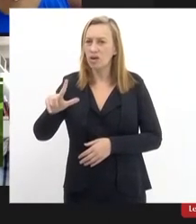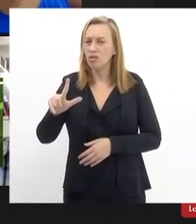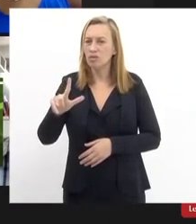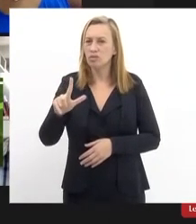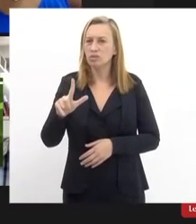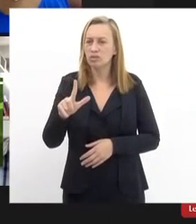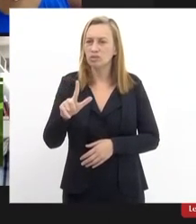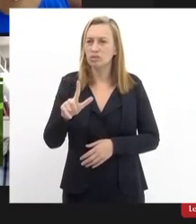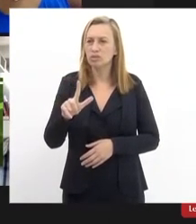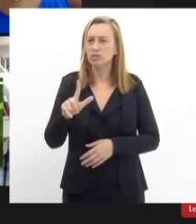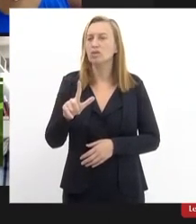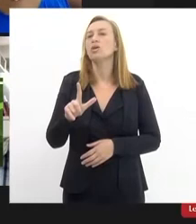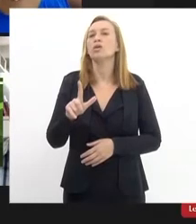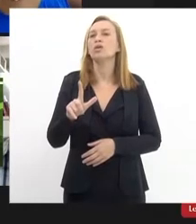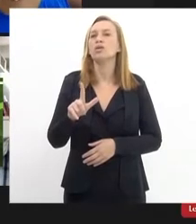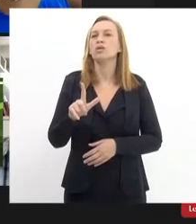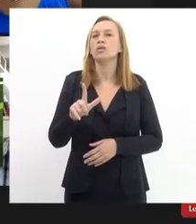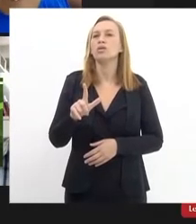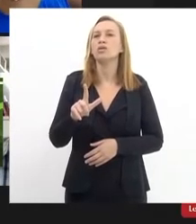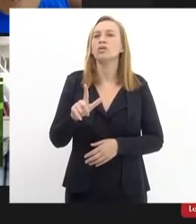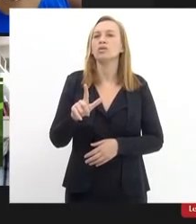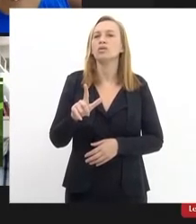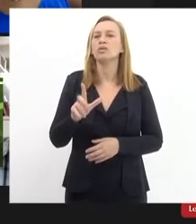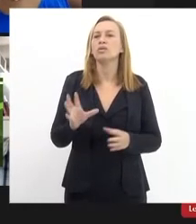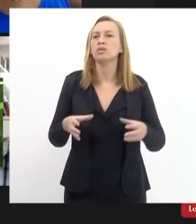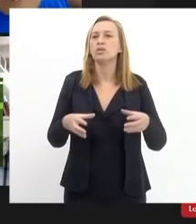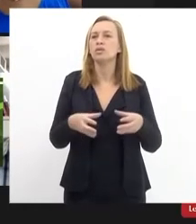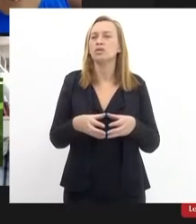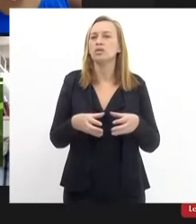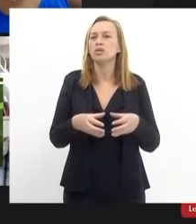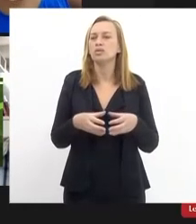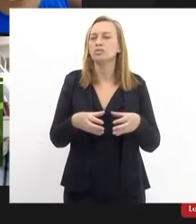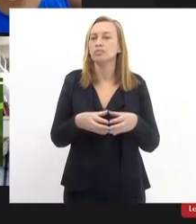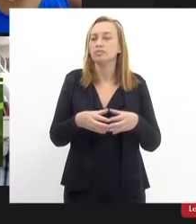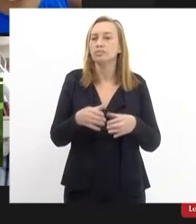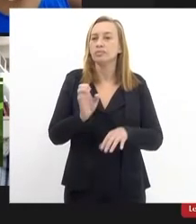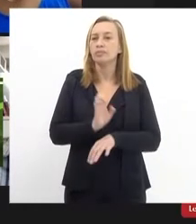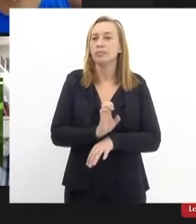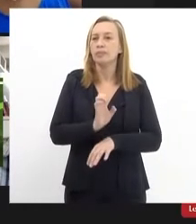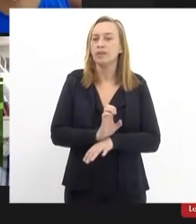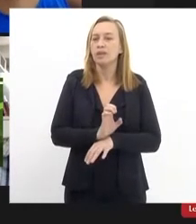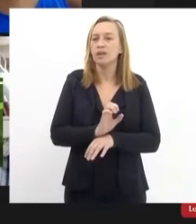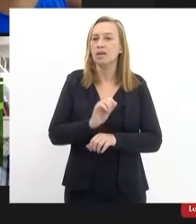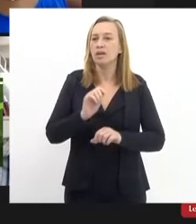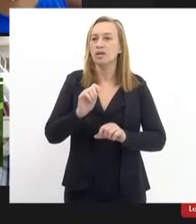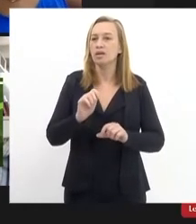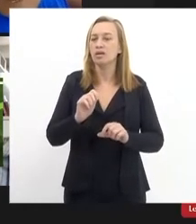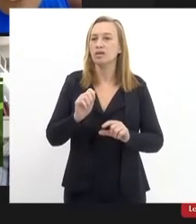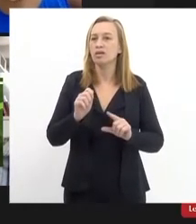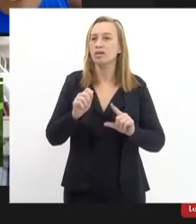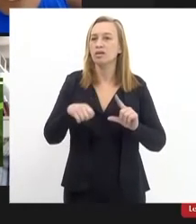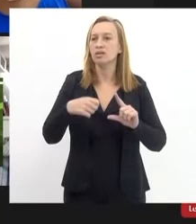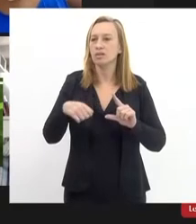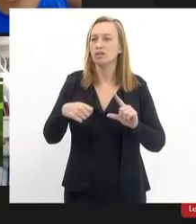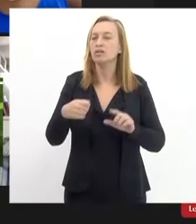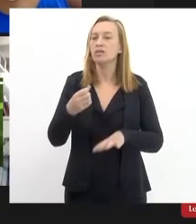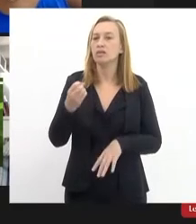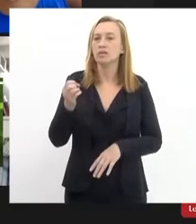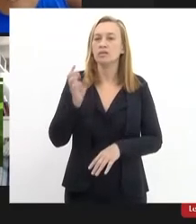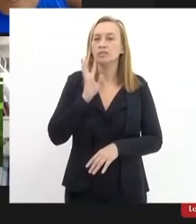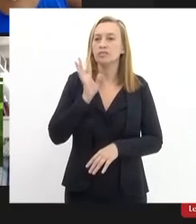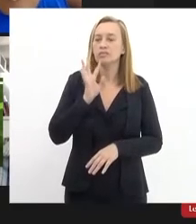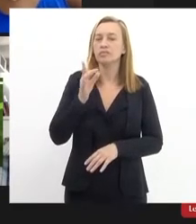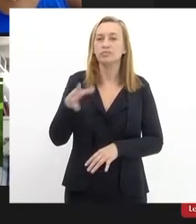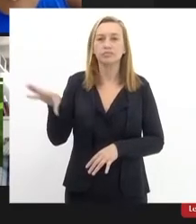Transportes e Logística então vamos ouvir está representando a Secretaria beleza Eliomar beleza então